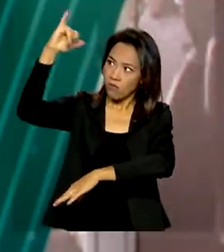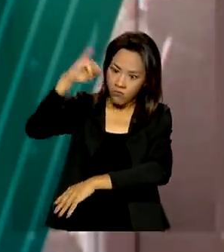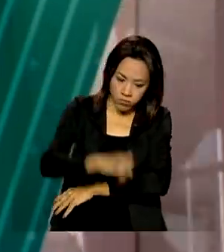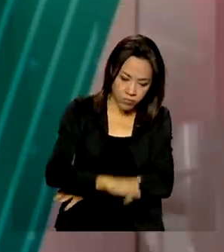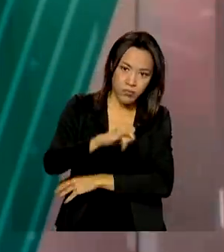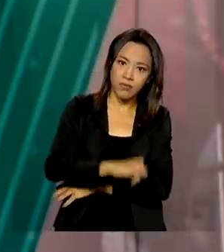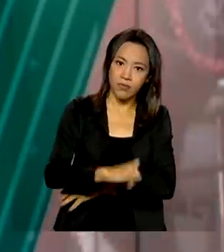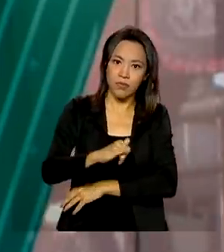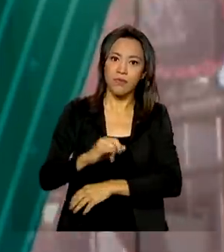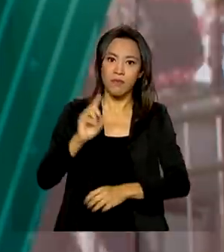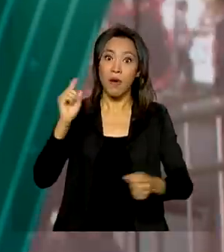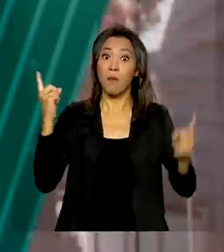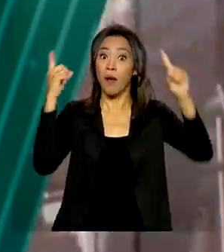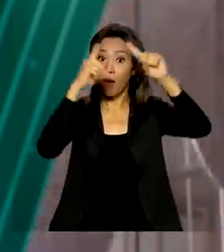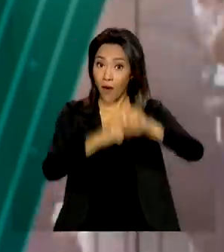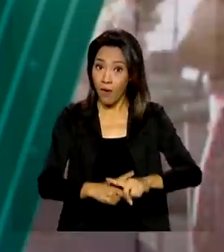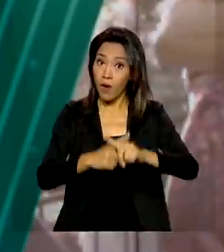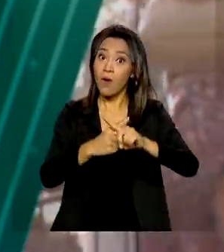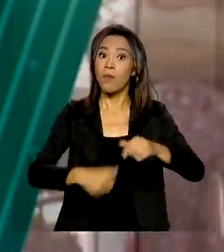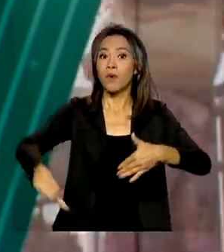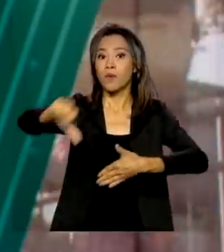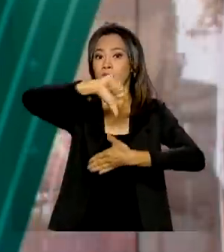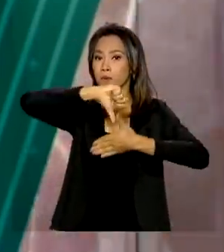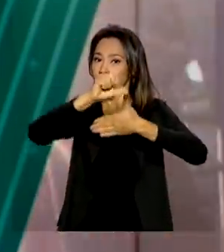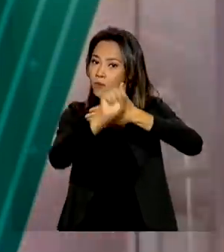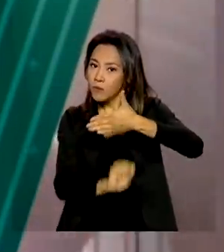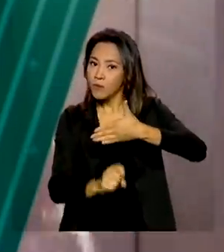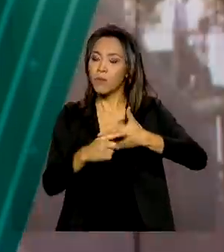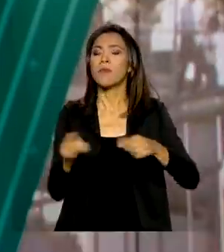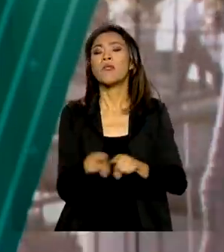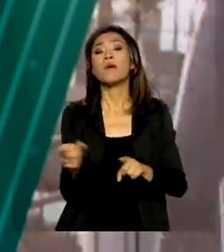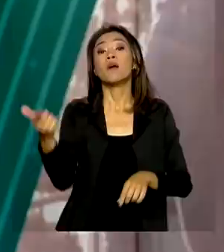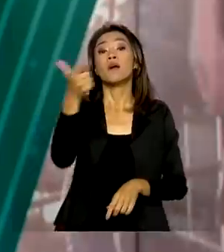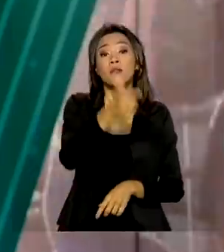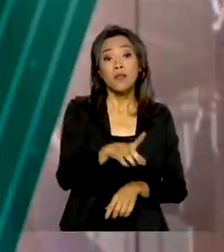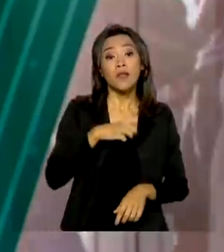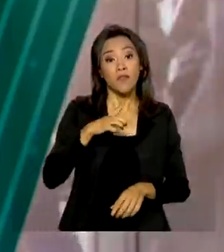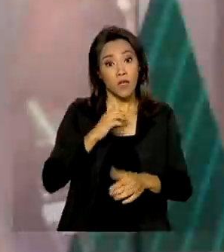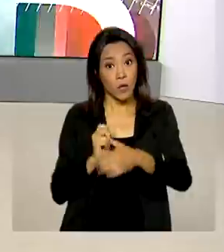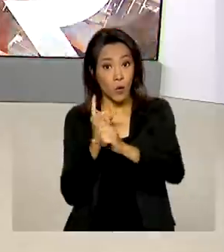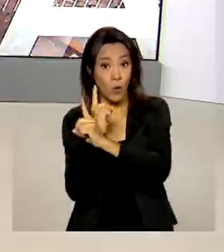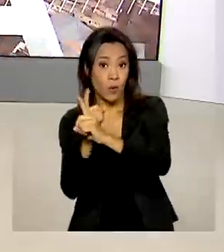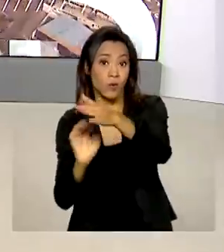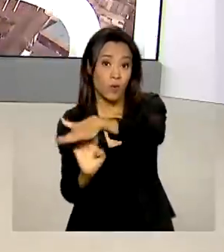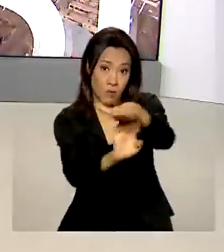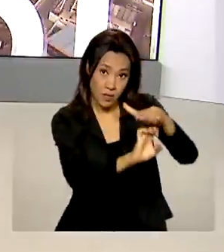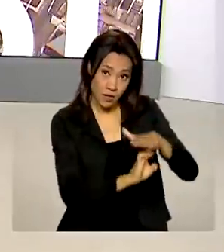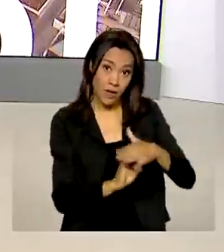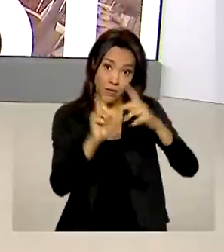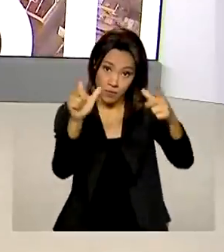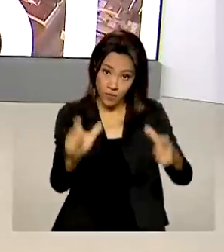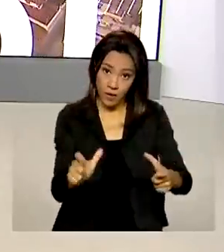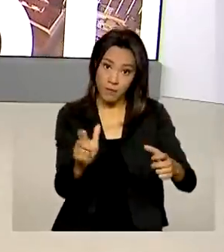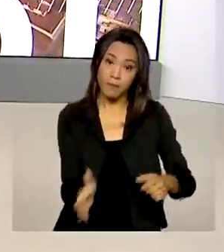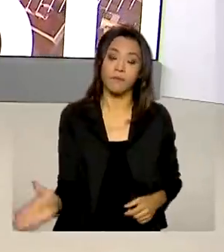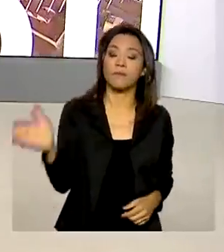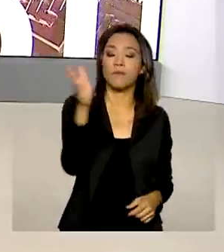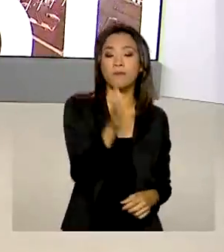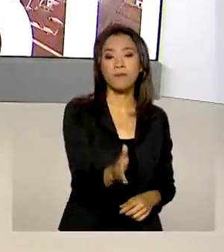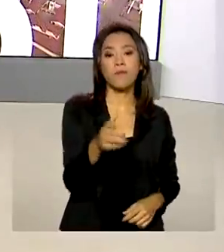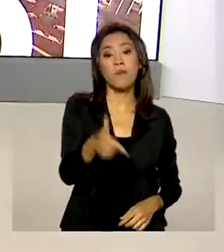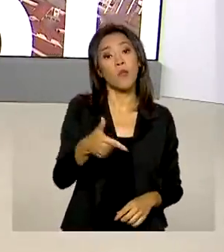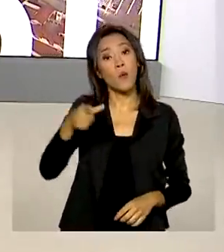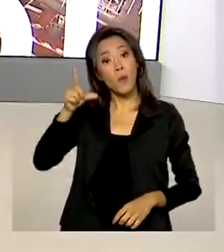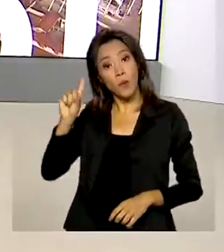-Americana. Além da visita, a agenda em Chapecó também inclui encontro com empresários locais. E ontem, o presidente Jair Bolsonaro